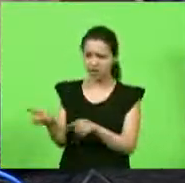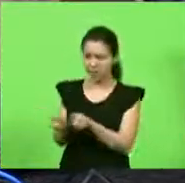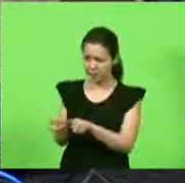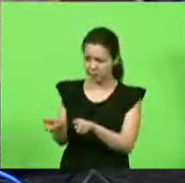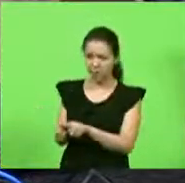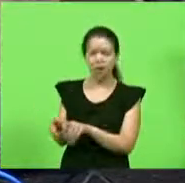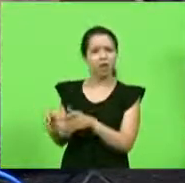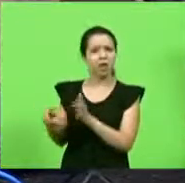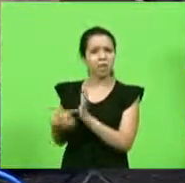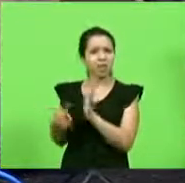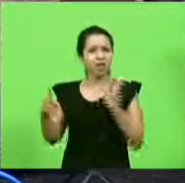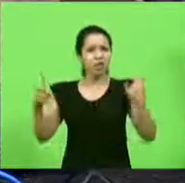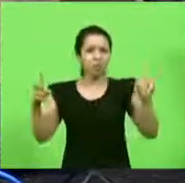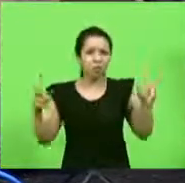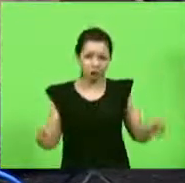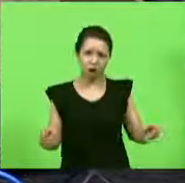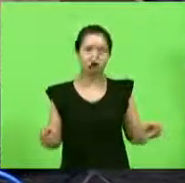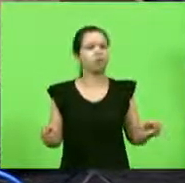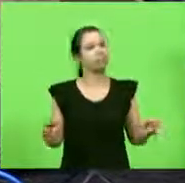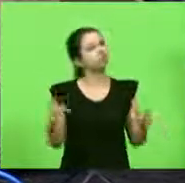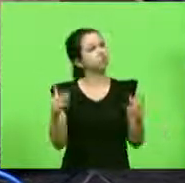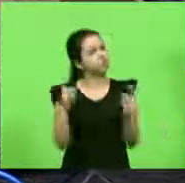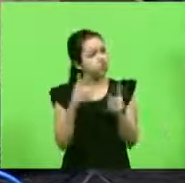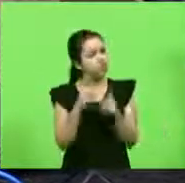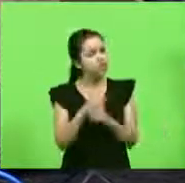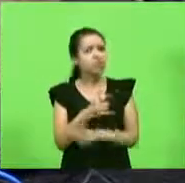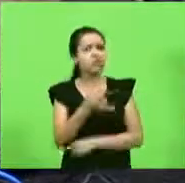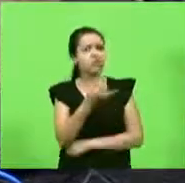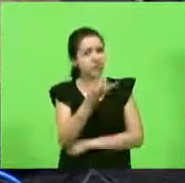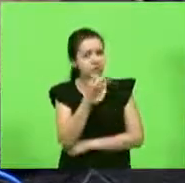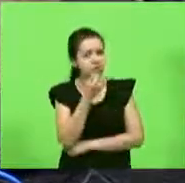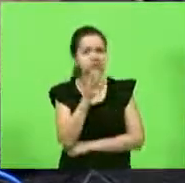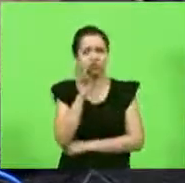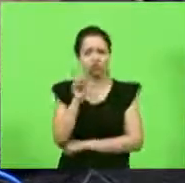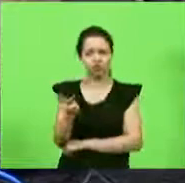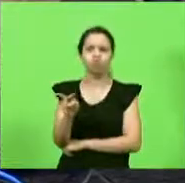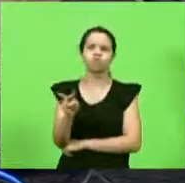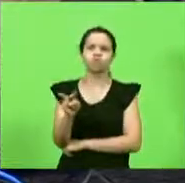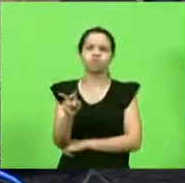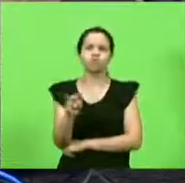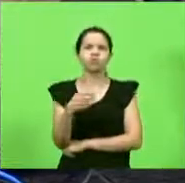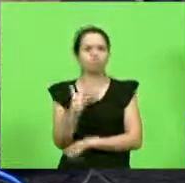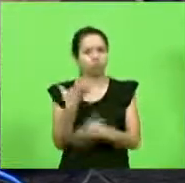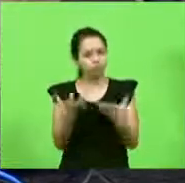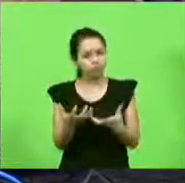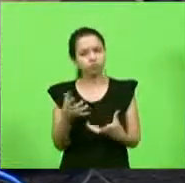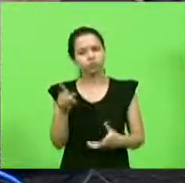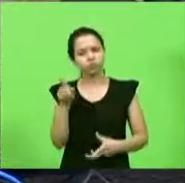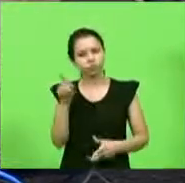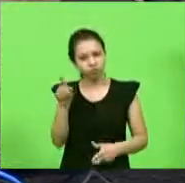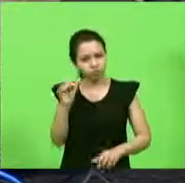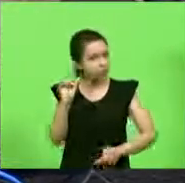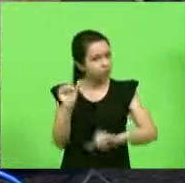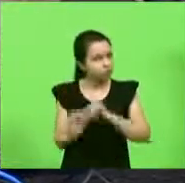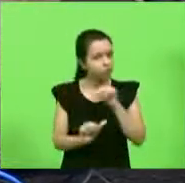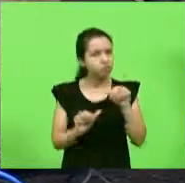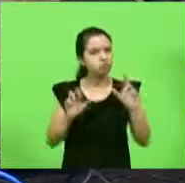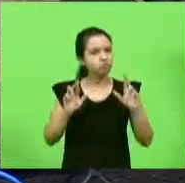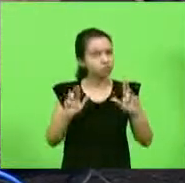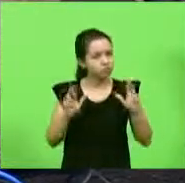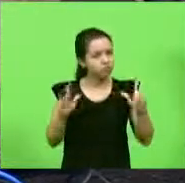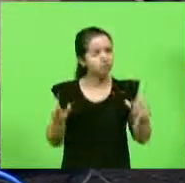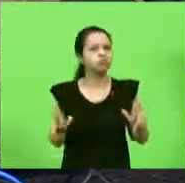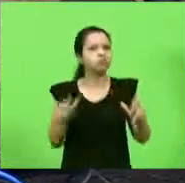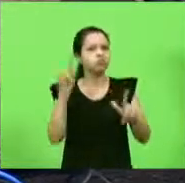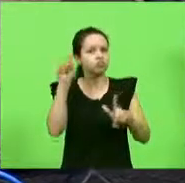e sindicalista, é muito difícil, é muito difícil, é muito triste ver isso. E eu gostaria que eles tivessem tido outras atitudes, lá no